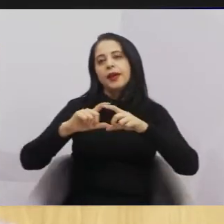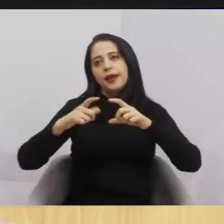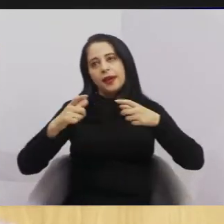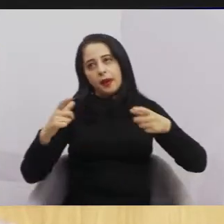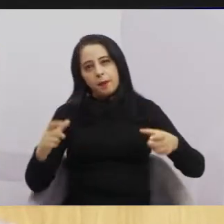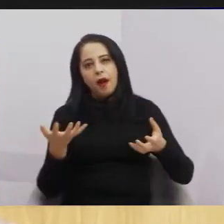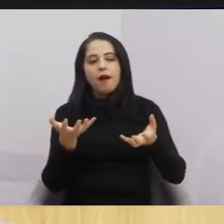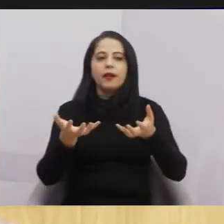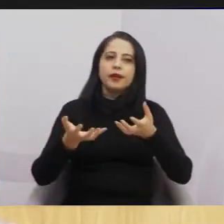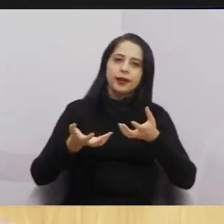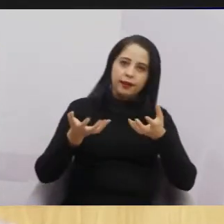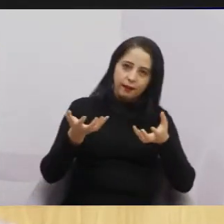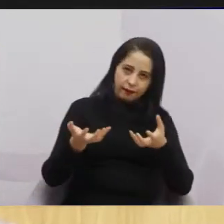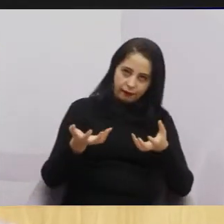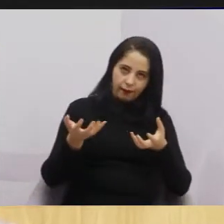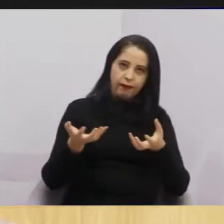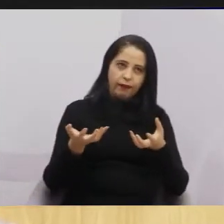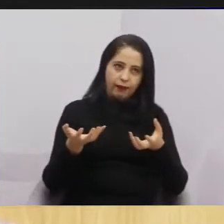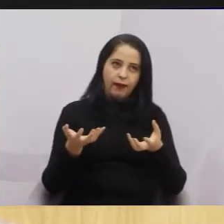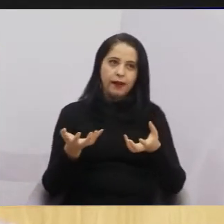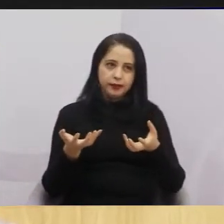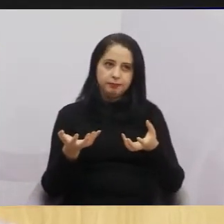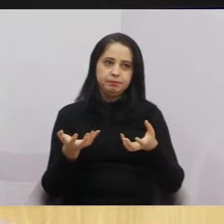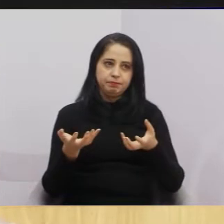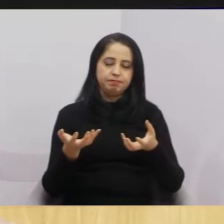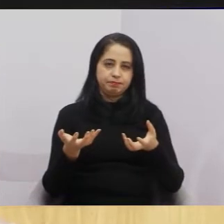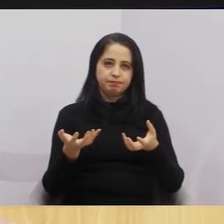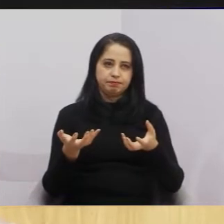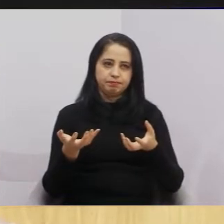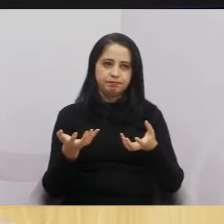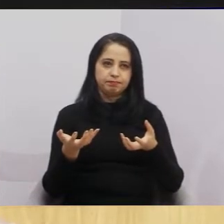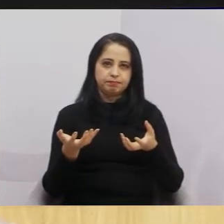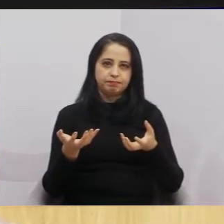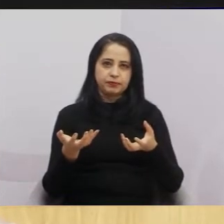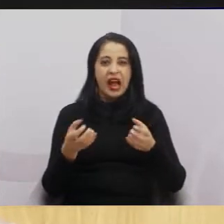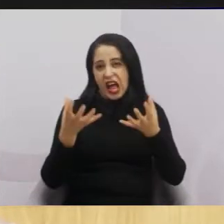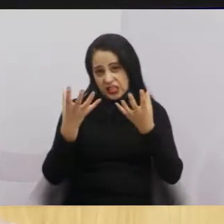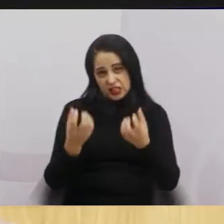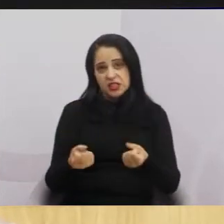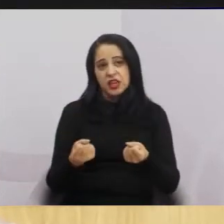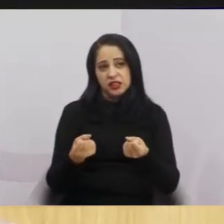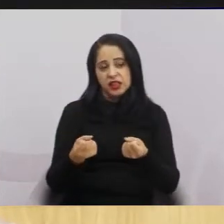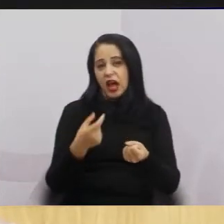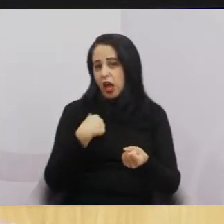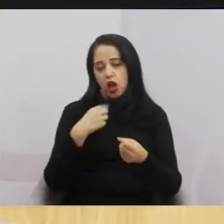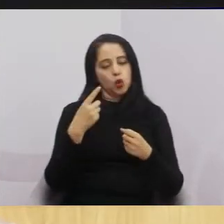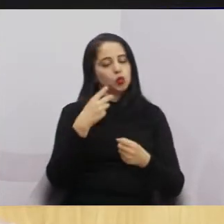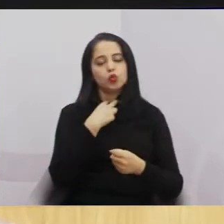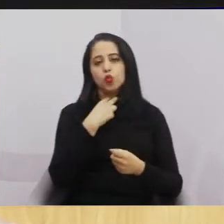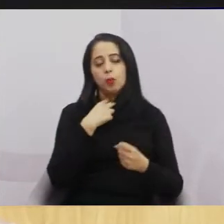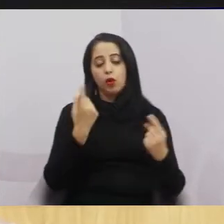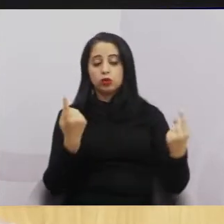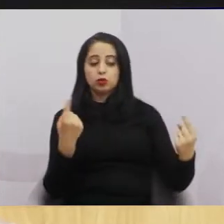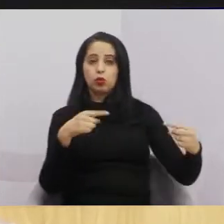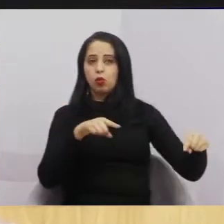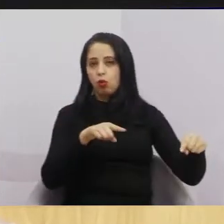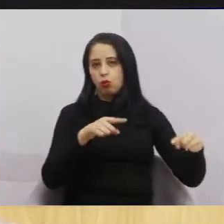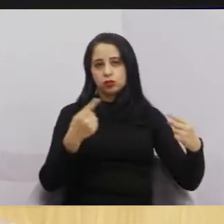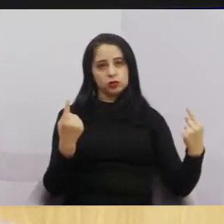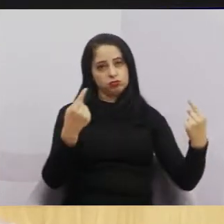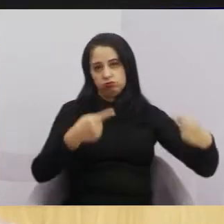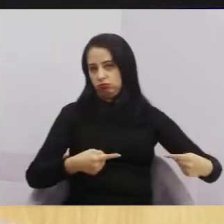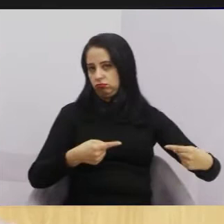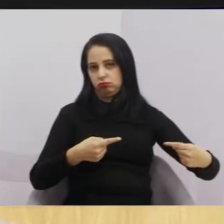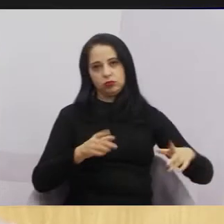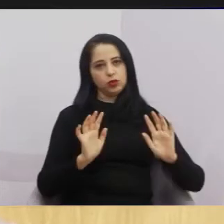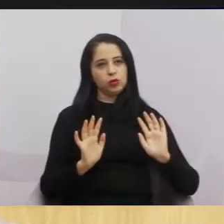plenário é absoluto, isso eu não posso ser contra um plenário absoluto. Nós temos que entender que o plenário é